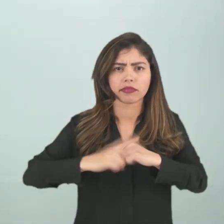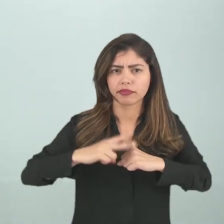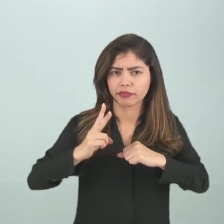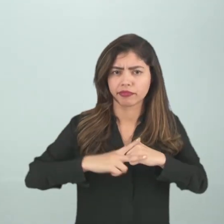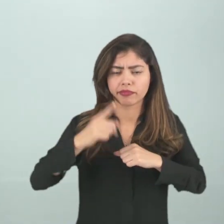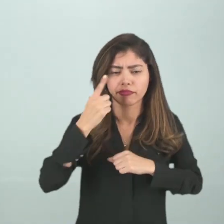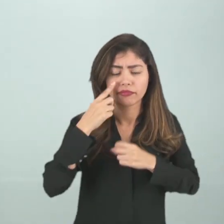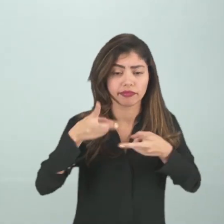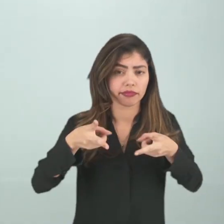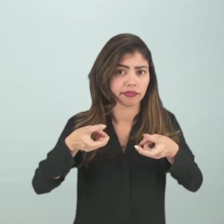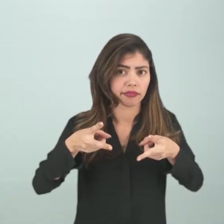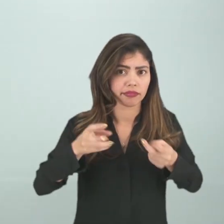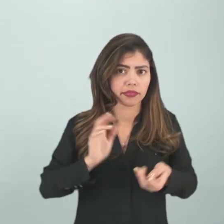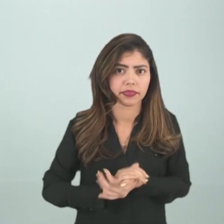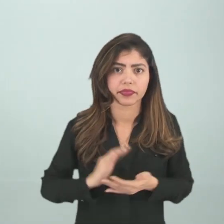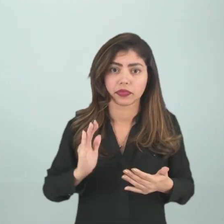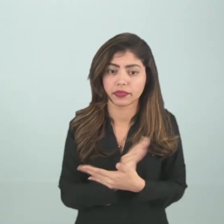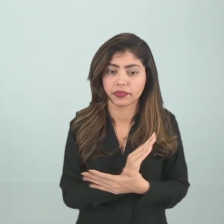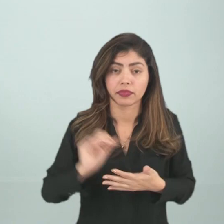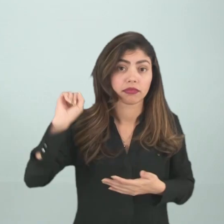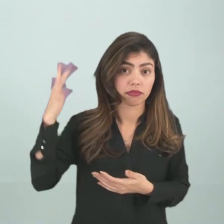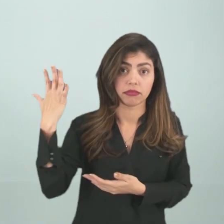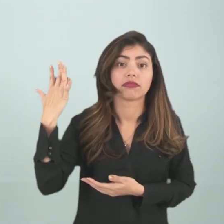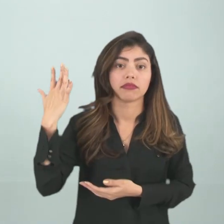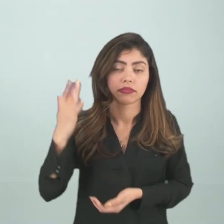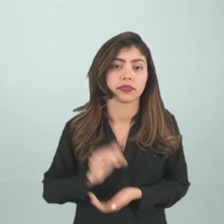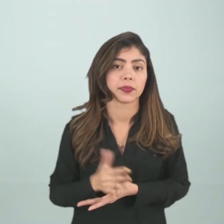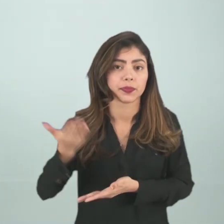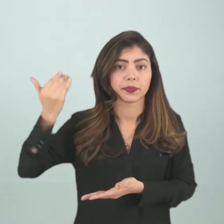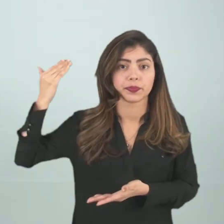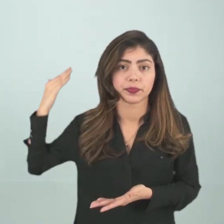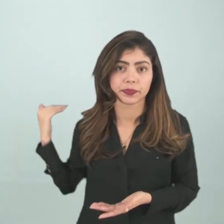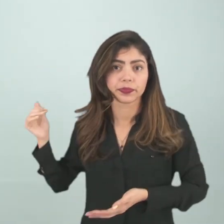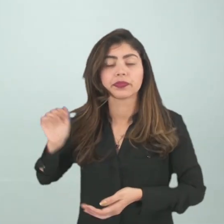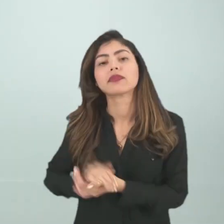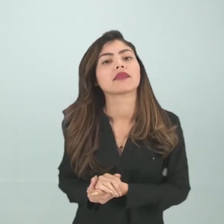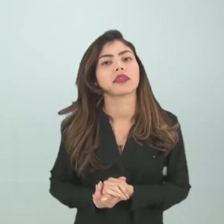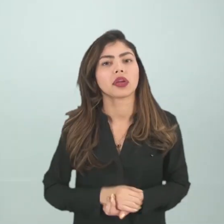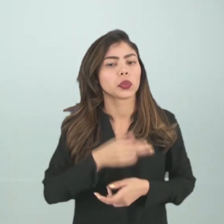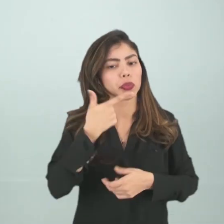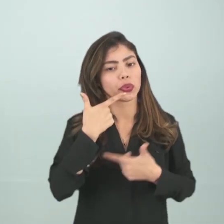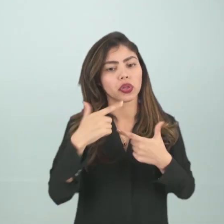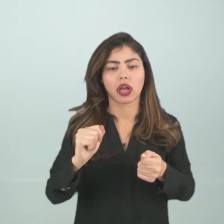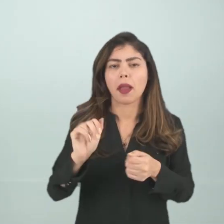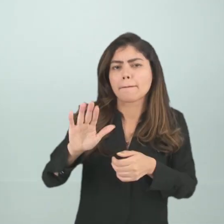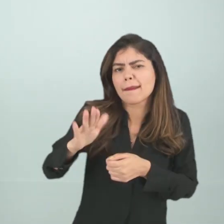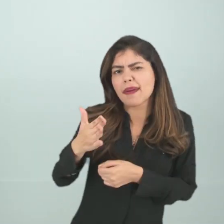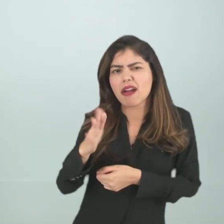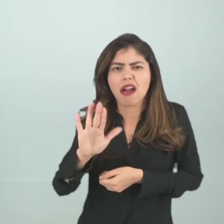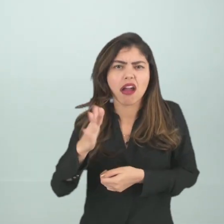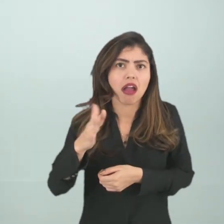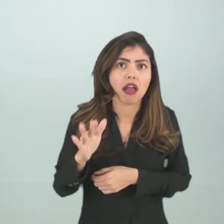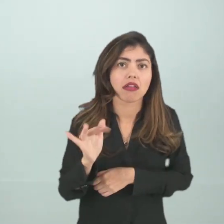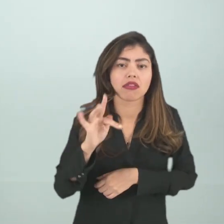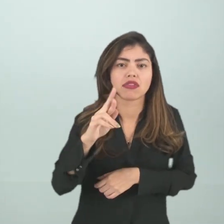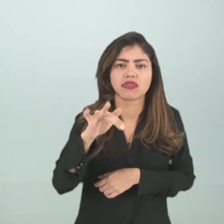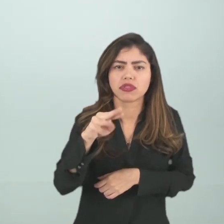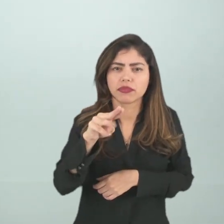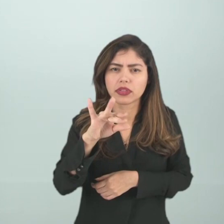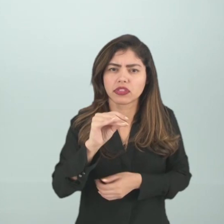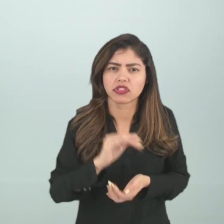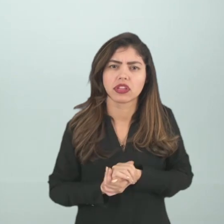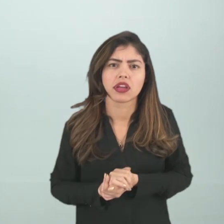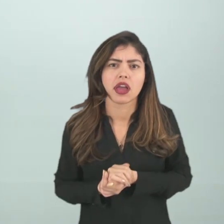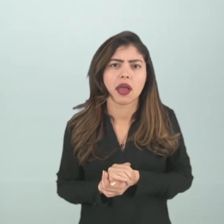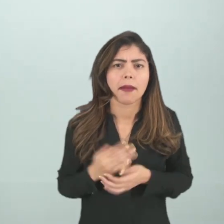gente consegue verificar que é algo que aconteceu no passado, é uma linguagem mais intimista, é uma linguagem